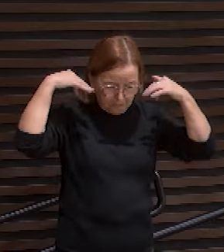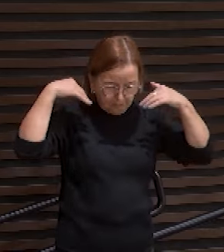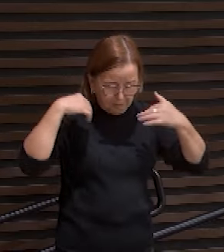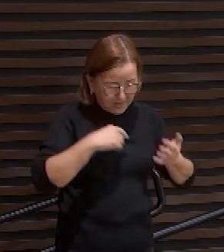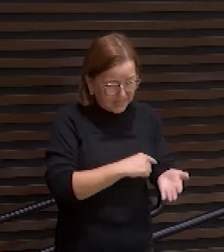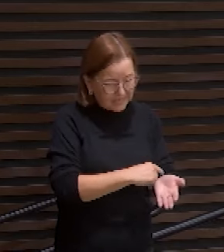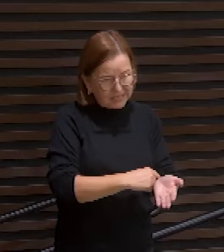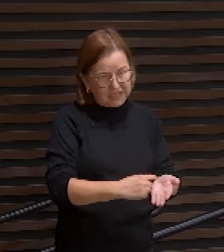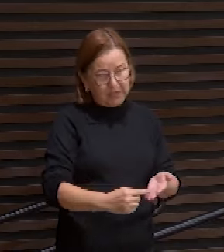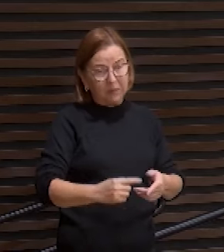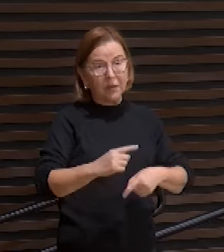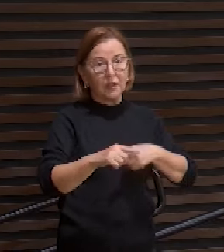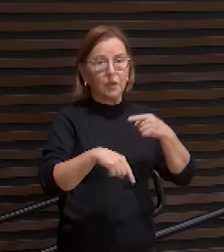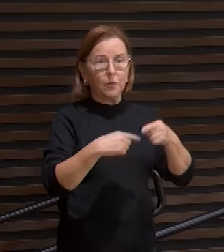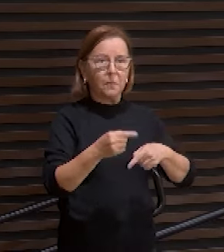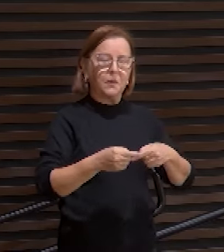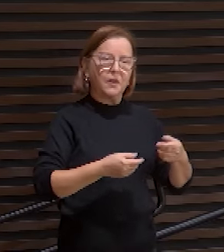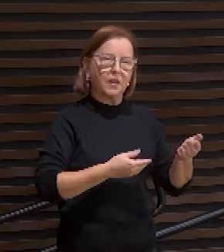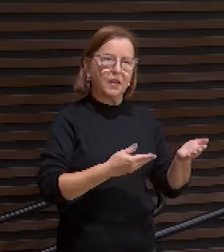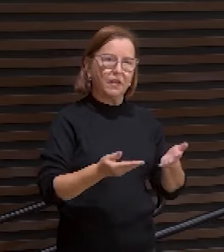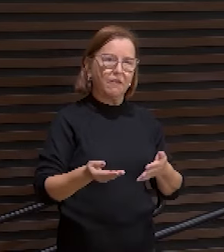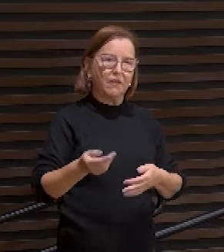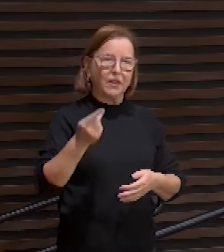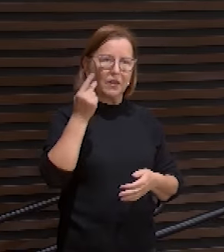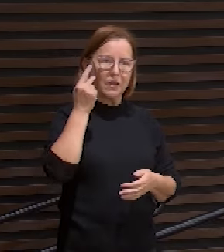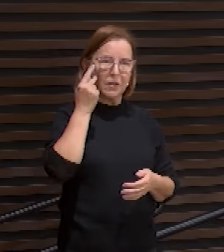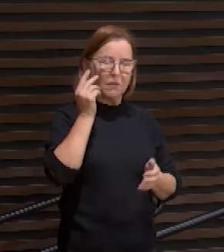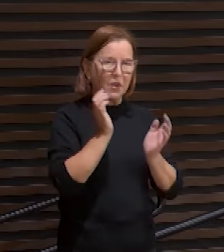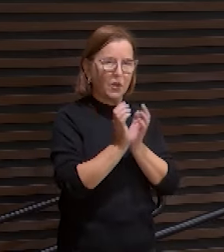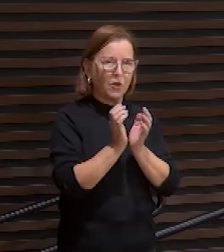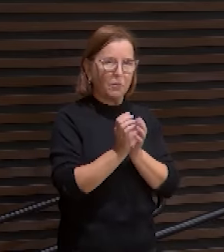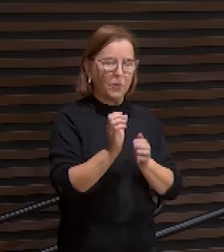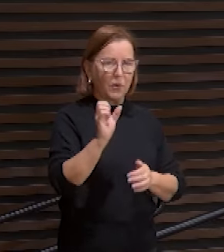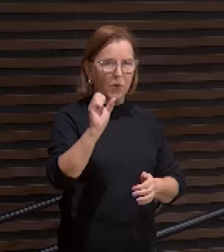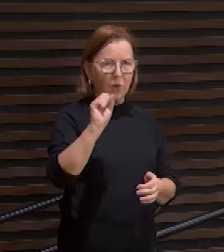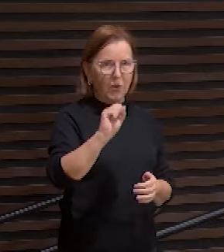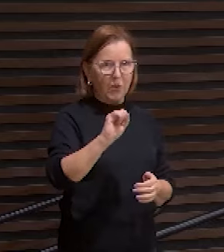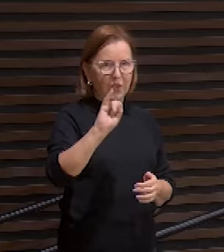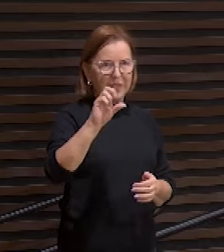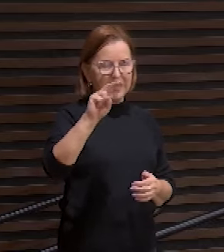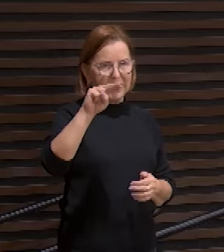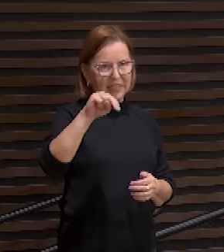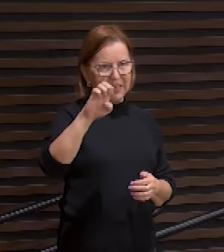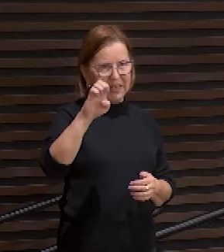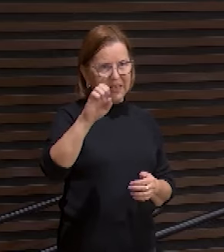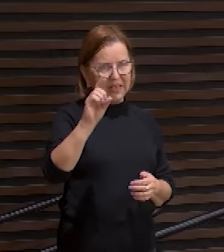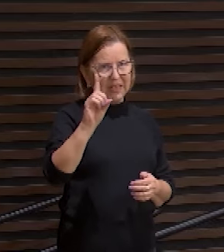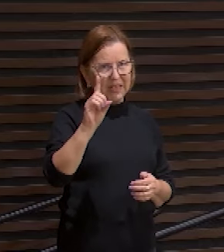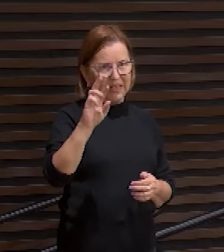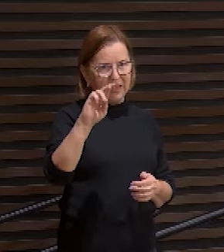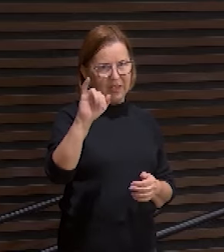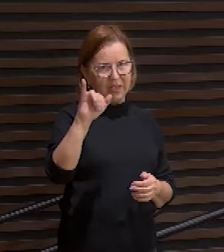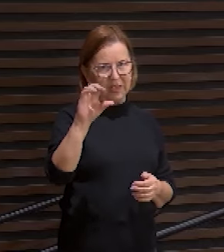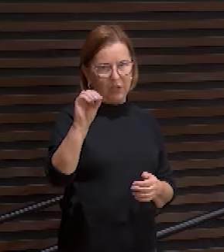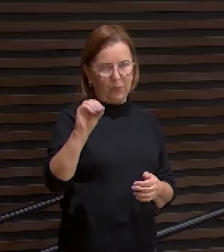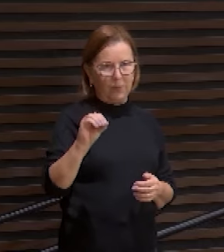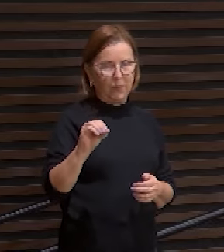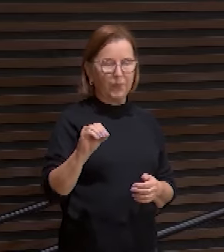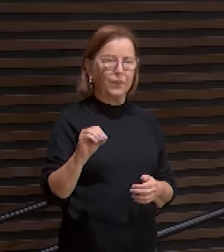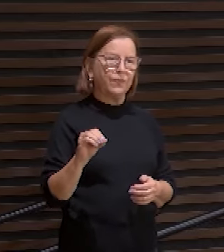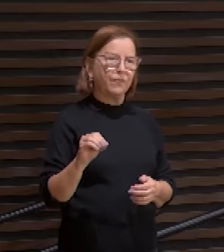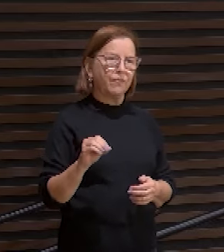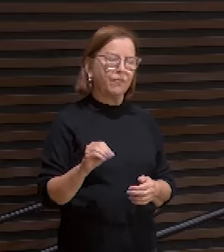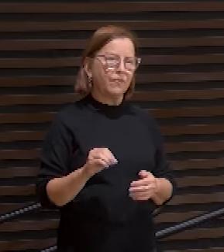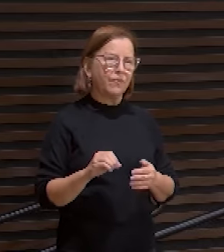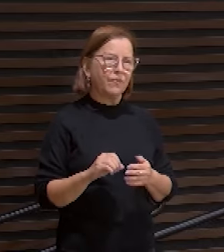Getsemane. Depois ele foi levado para o Sinédrio. Lá, vocês sabem que em meio a cusparadas, ele foi